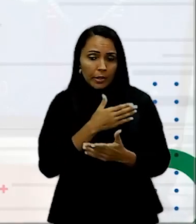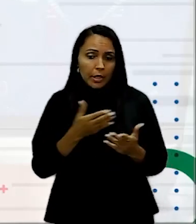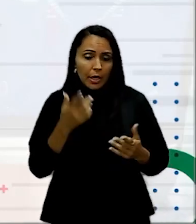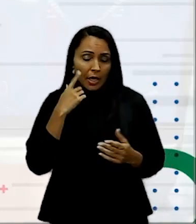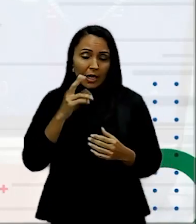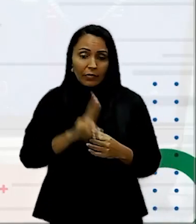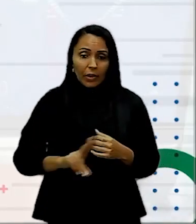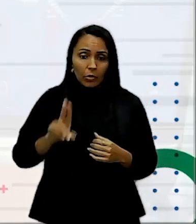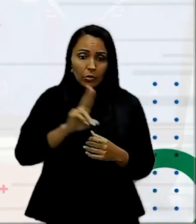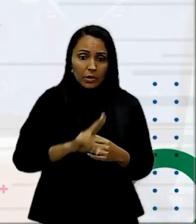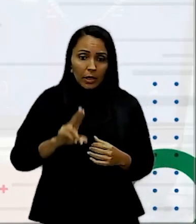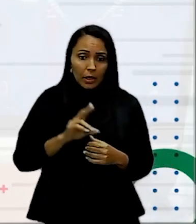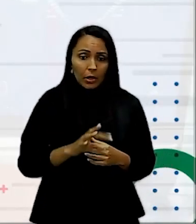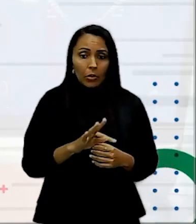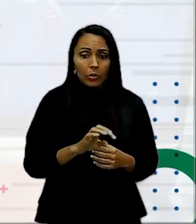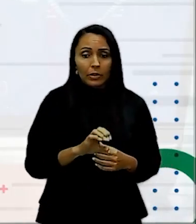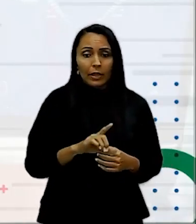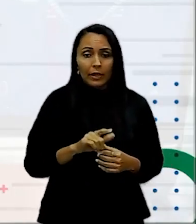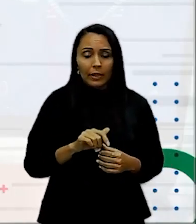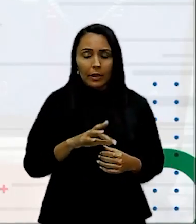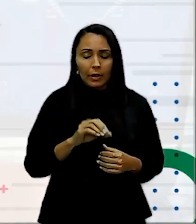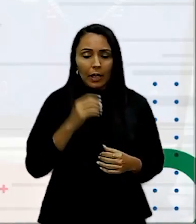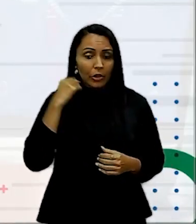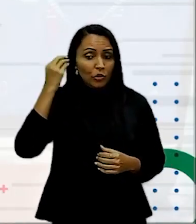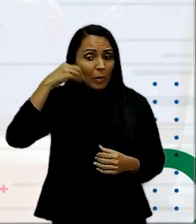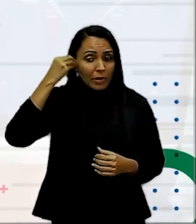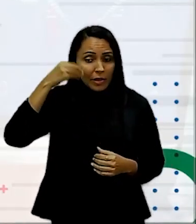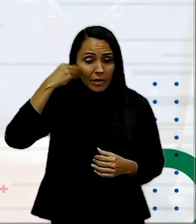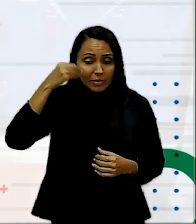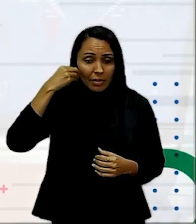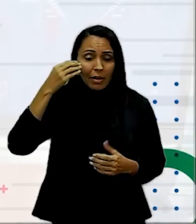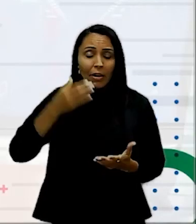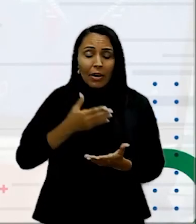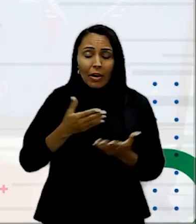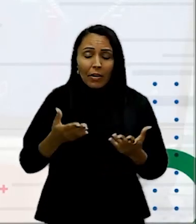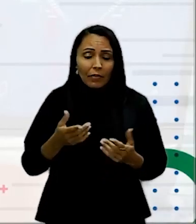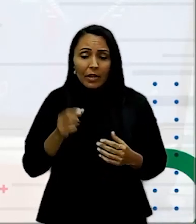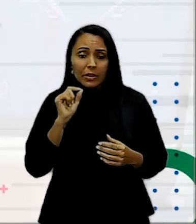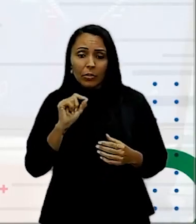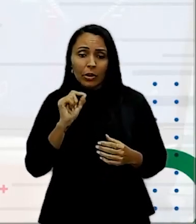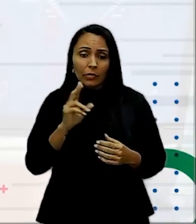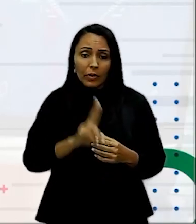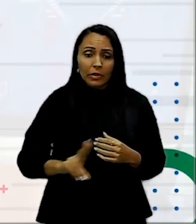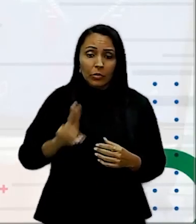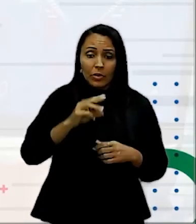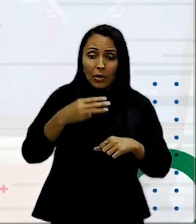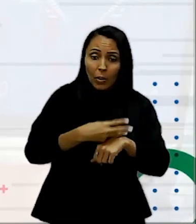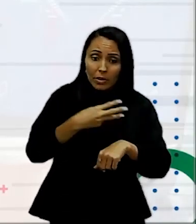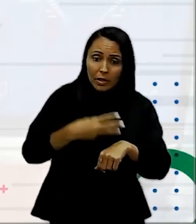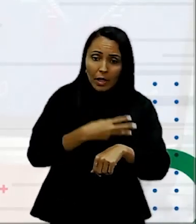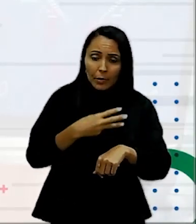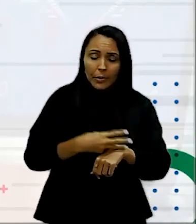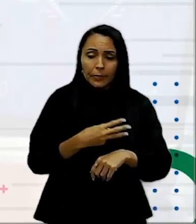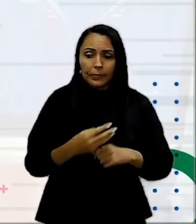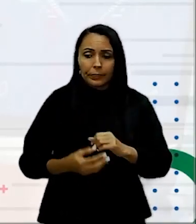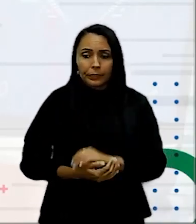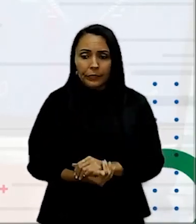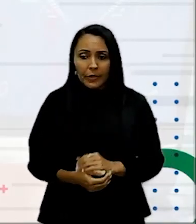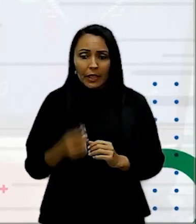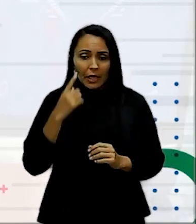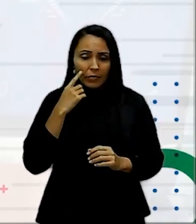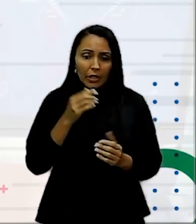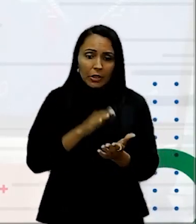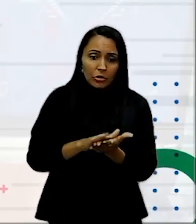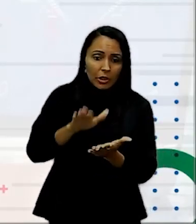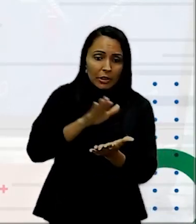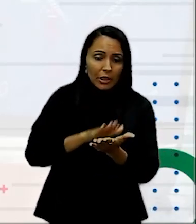utilizar O Telegram Pela primeira vez A experiência Que ela vai ter Vai ser De utilizar O WhatsApp Então ela vai Escanear